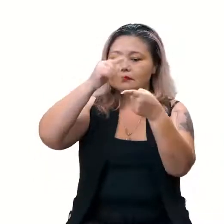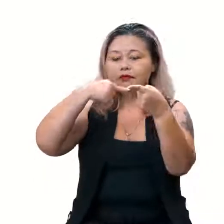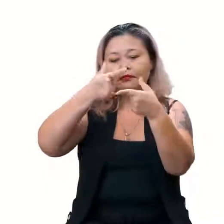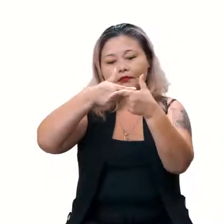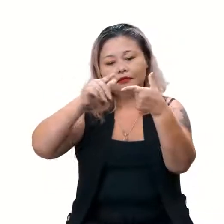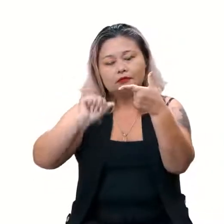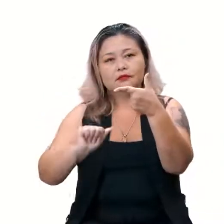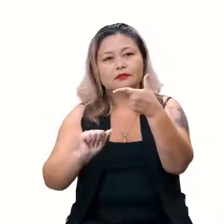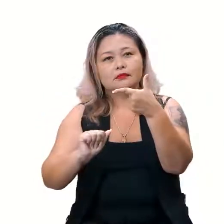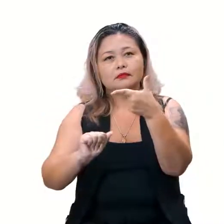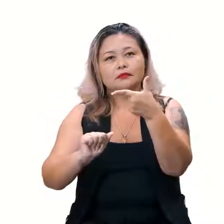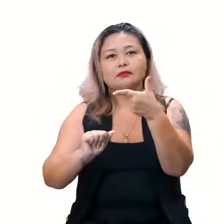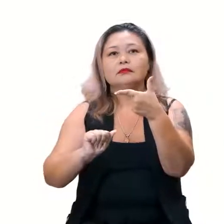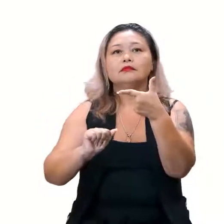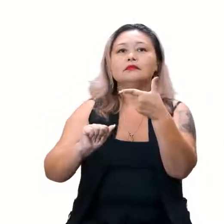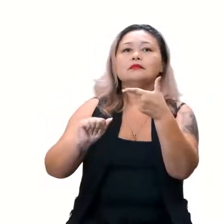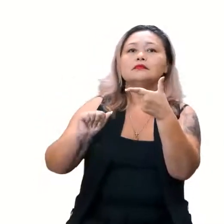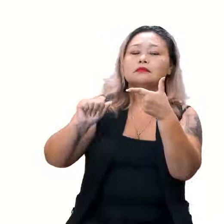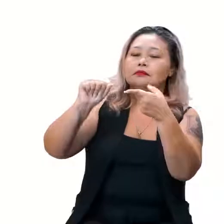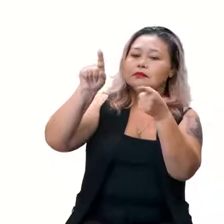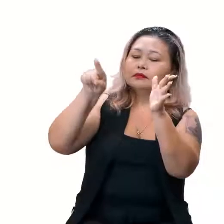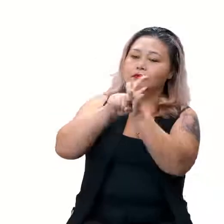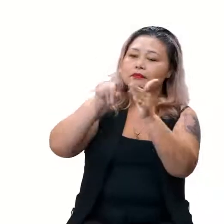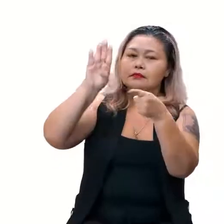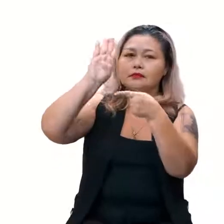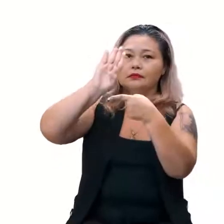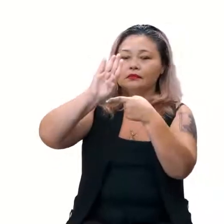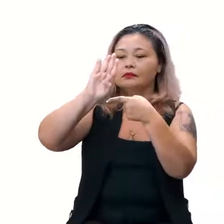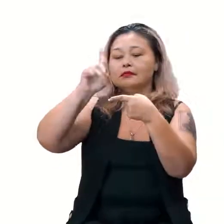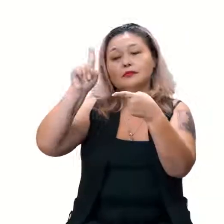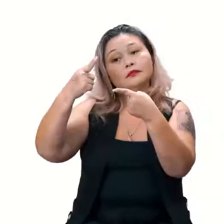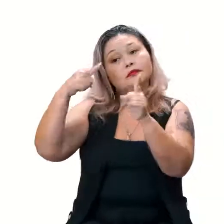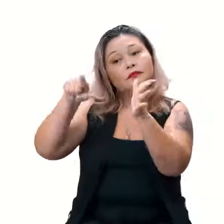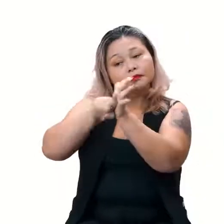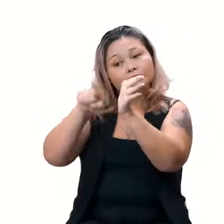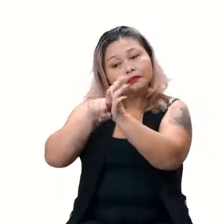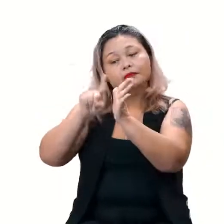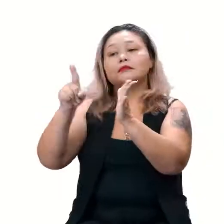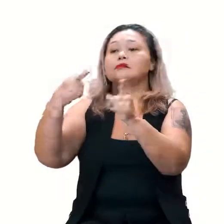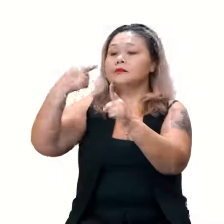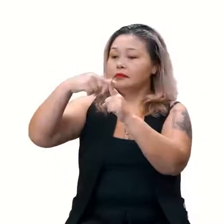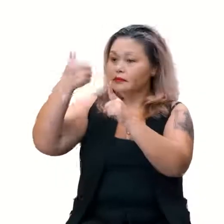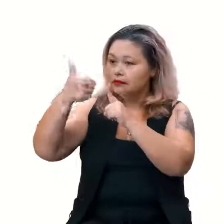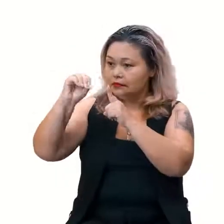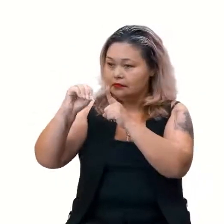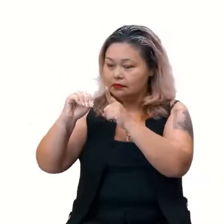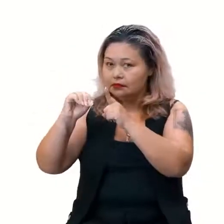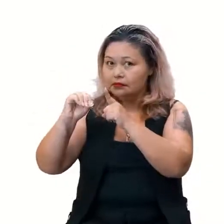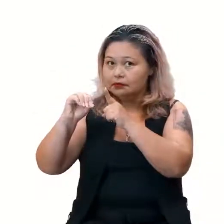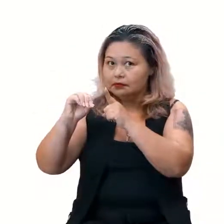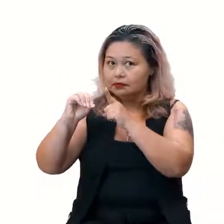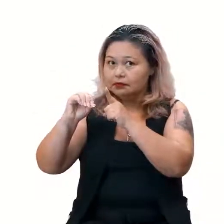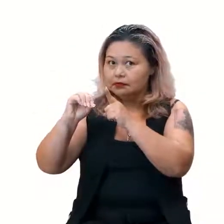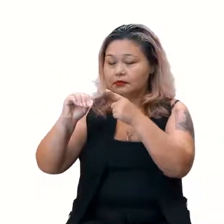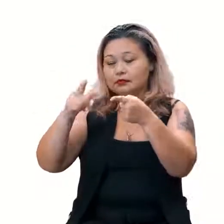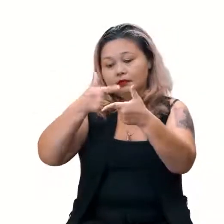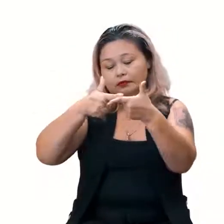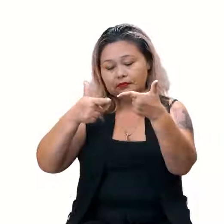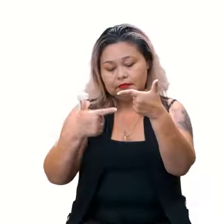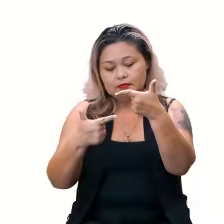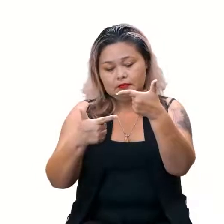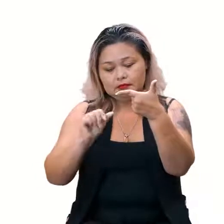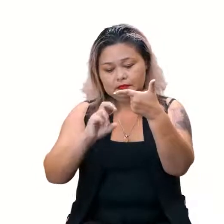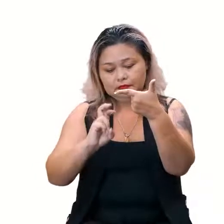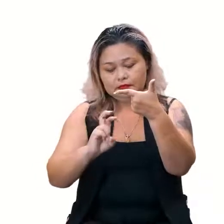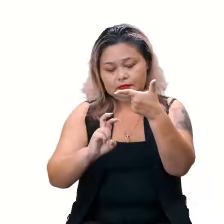certo? Vamos ver. ver. Menos, o B negativo vai ficar menos menos 10. Isso, então vai ficar mais 10. Isso. Beleza. Dividido pelo quem? Por 5.